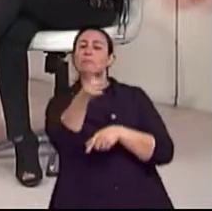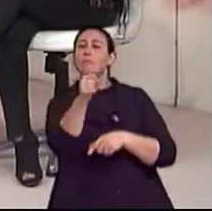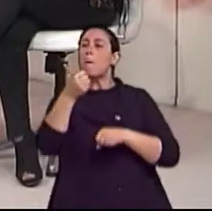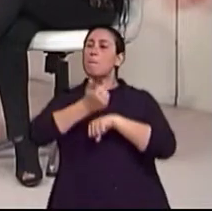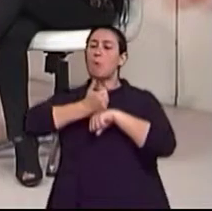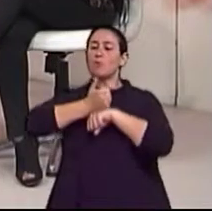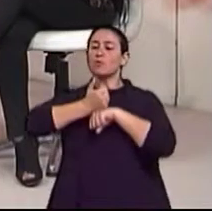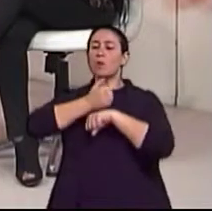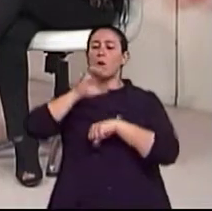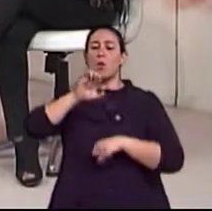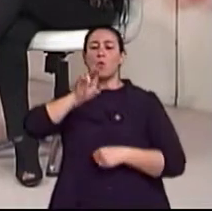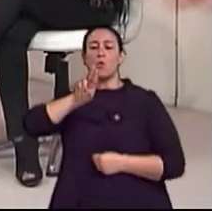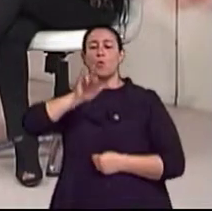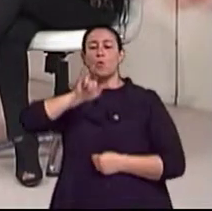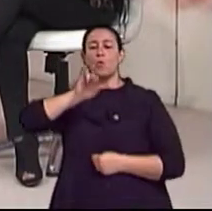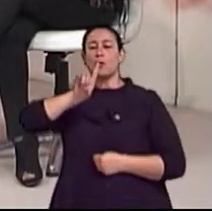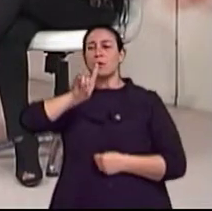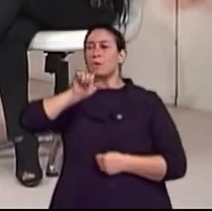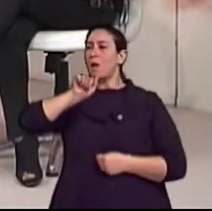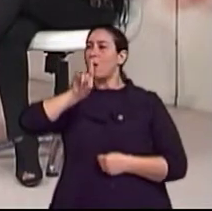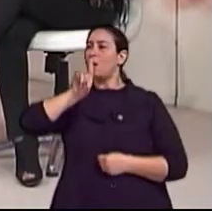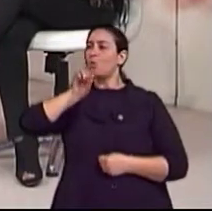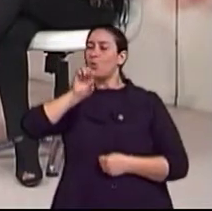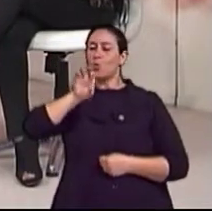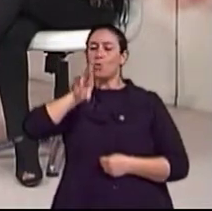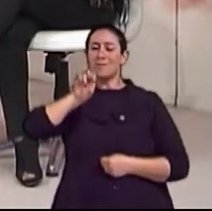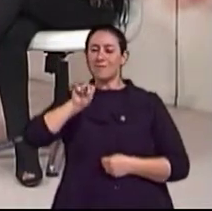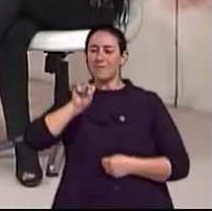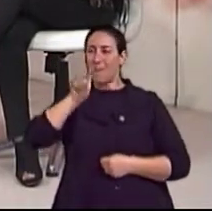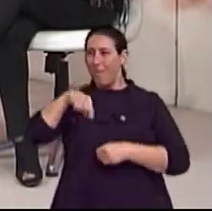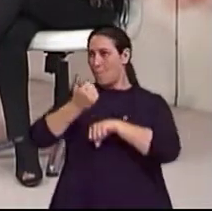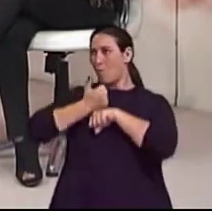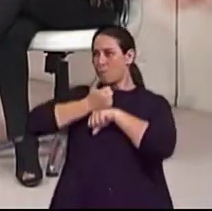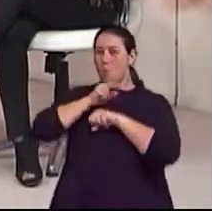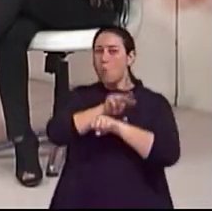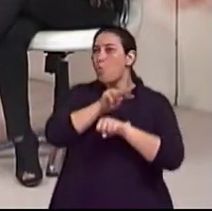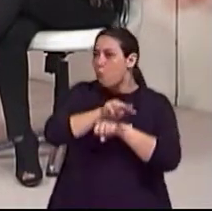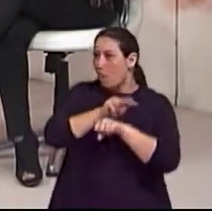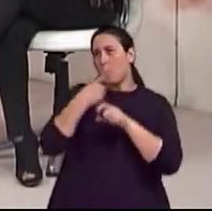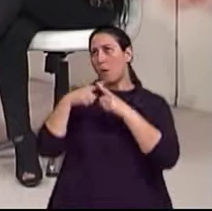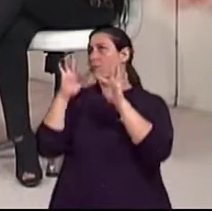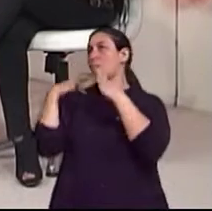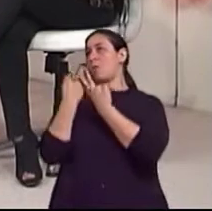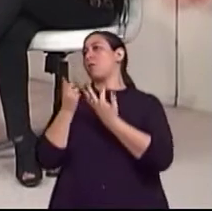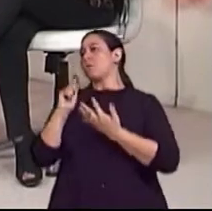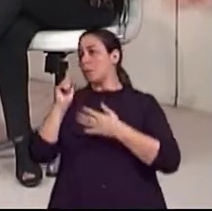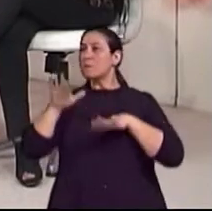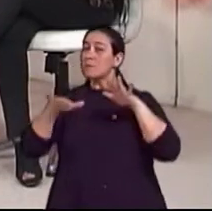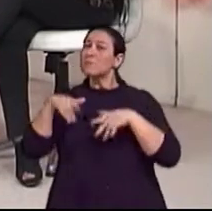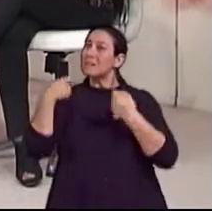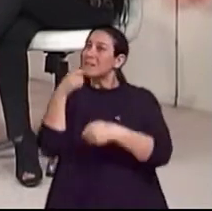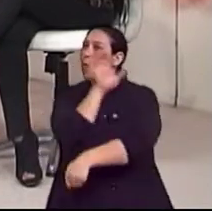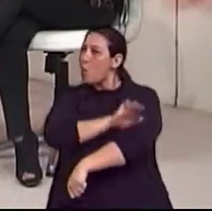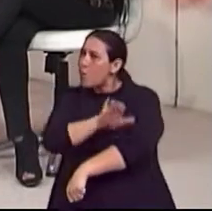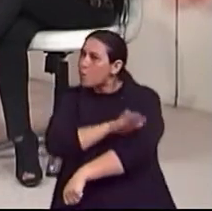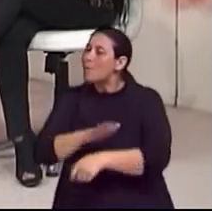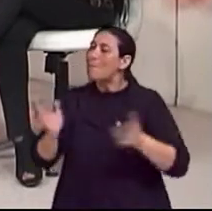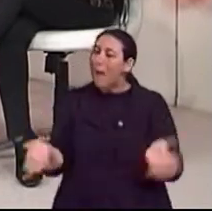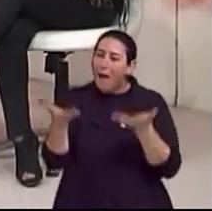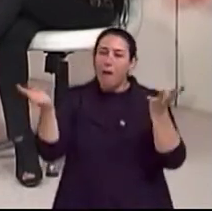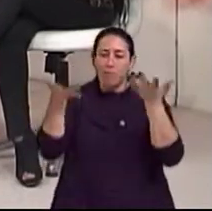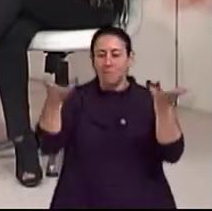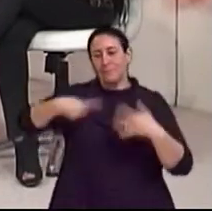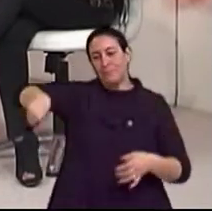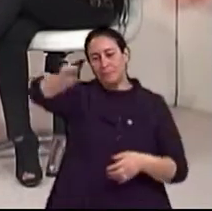sempre são familiares que cuidam. Os cuidadores, e nós temos que fazer mais cursos para cuidadores, temos que especializar